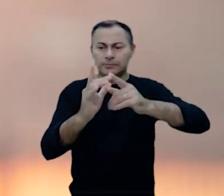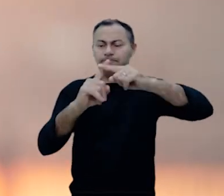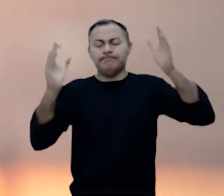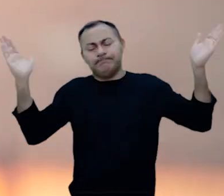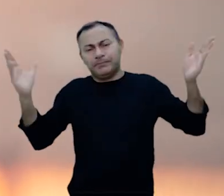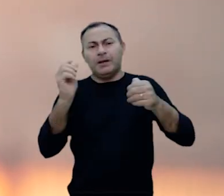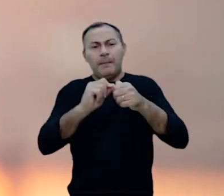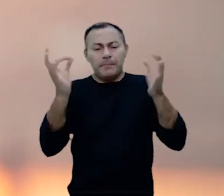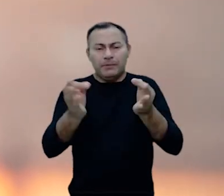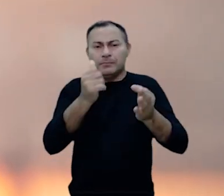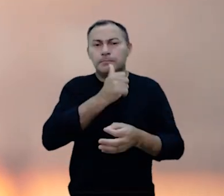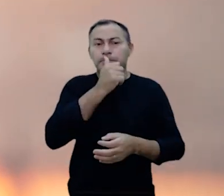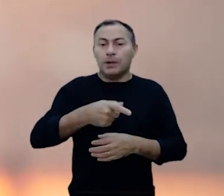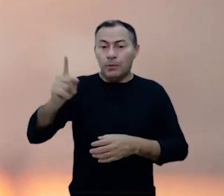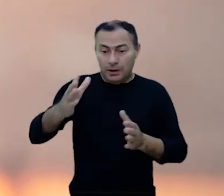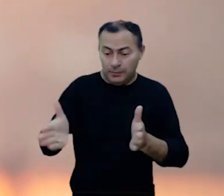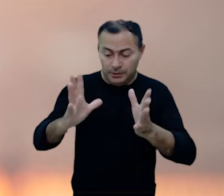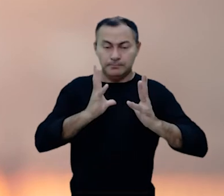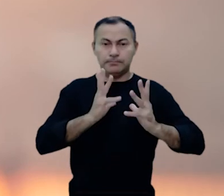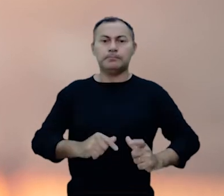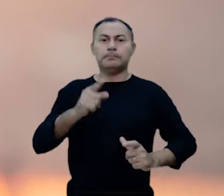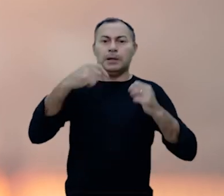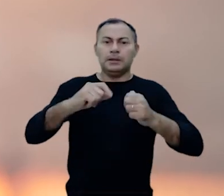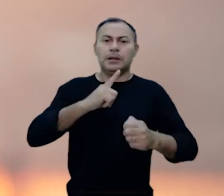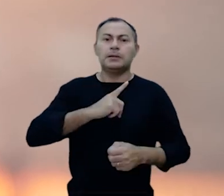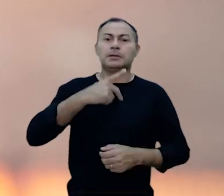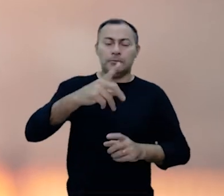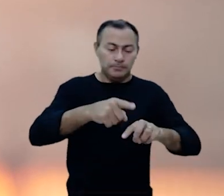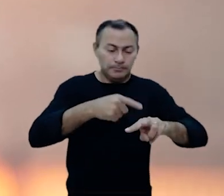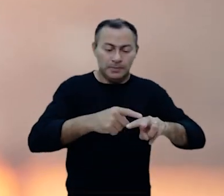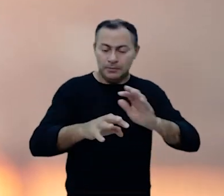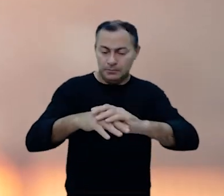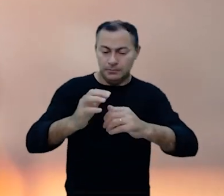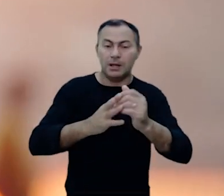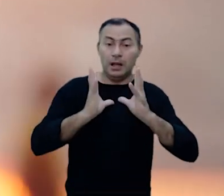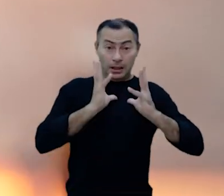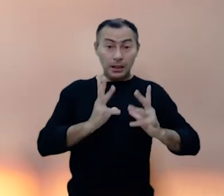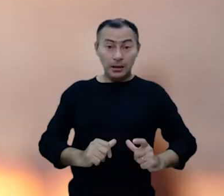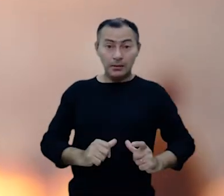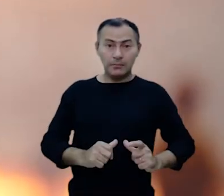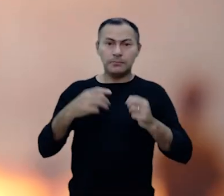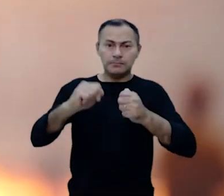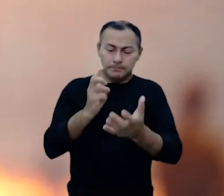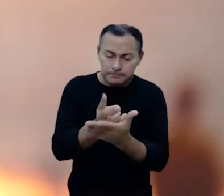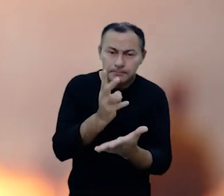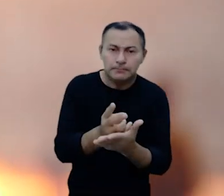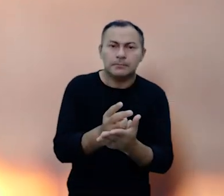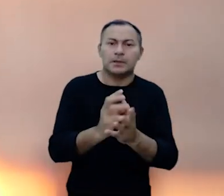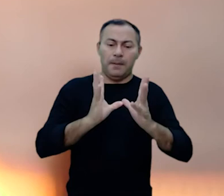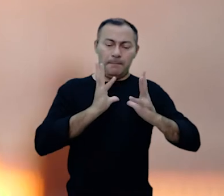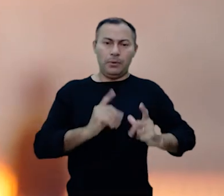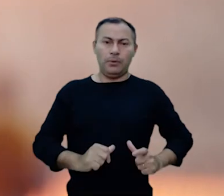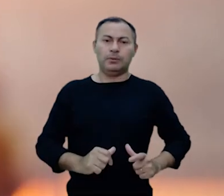agora pense no caminho que levava ao lavatório você precisa ter seus pés e mãos lavados e eles precisam